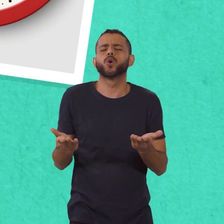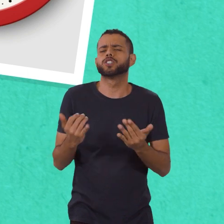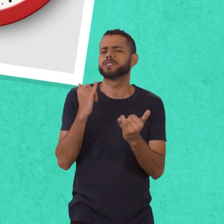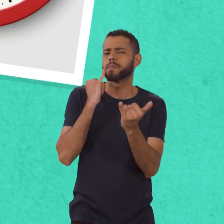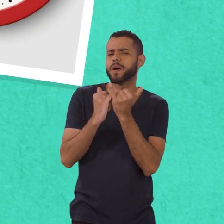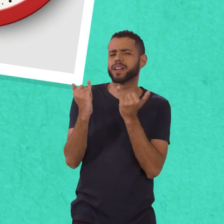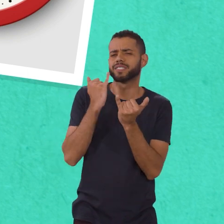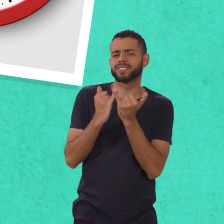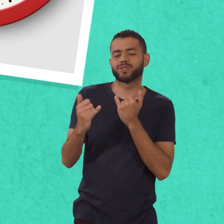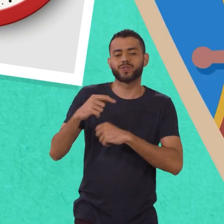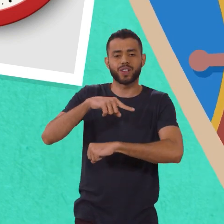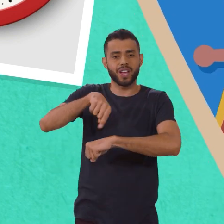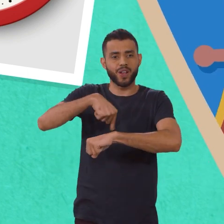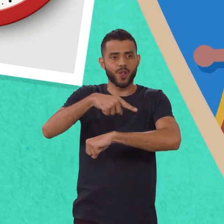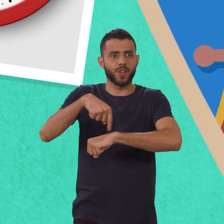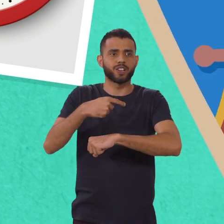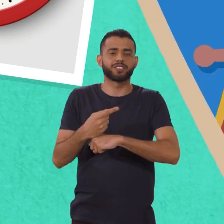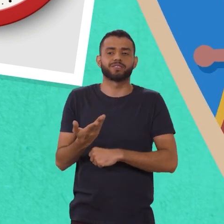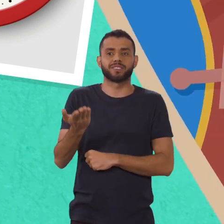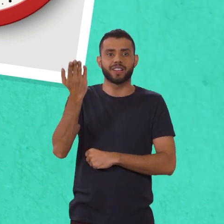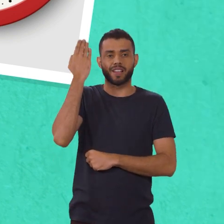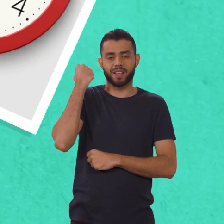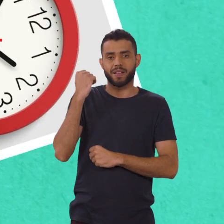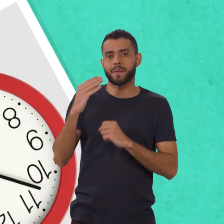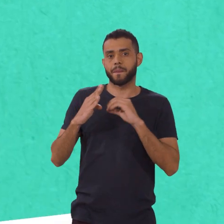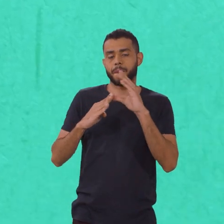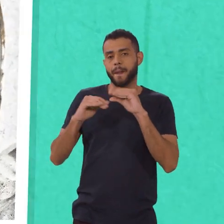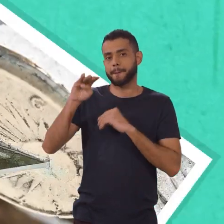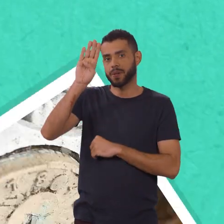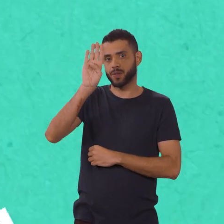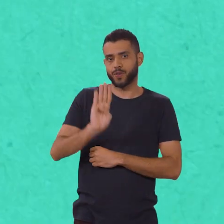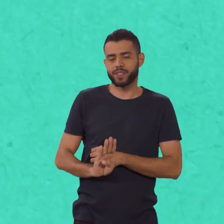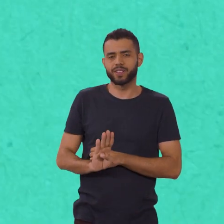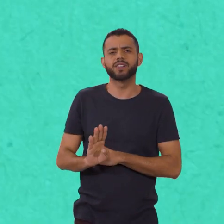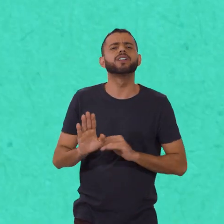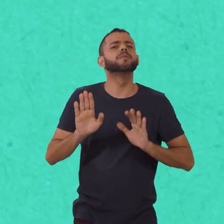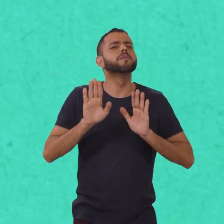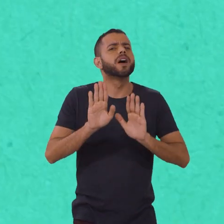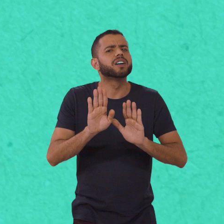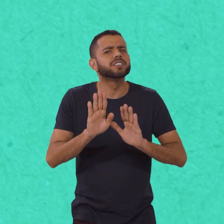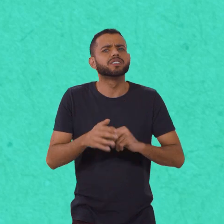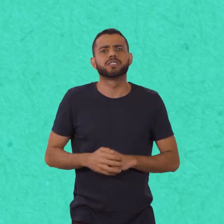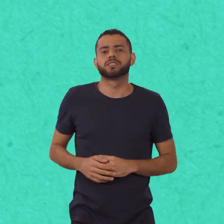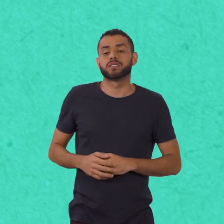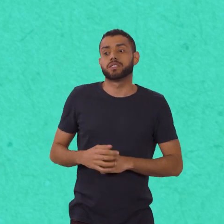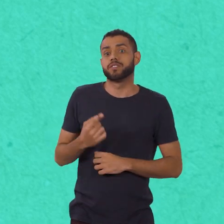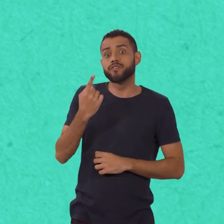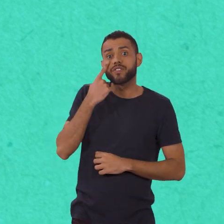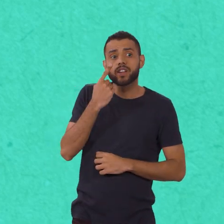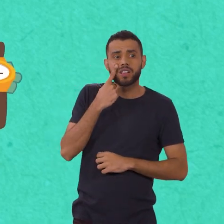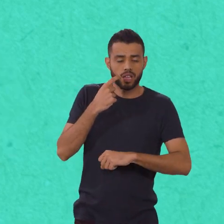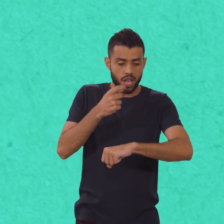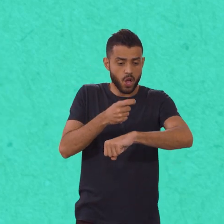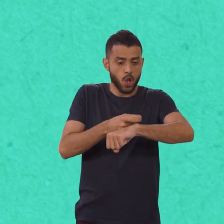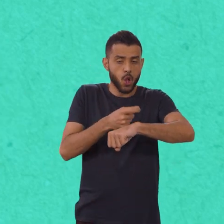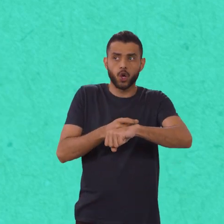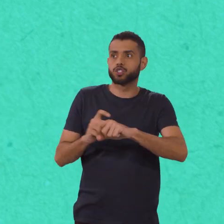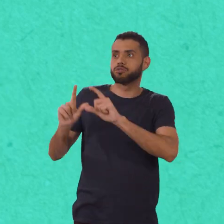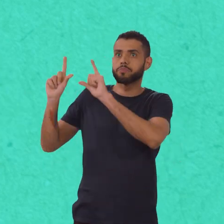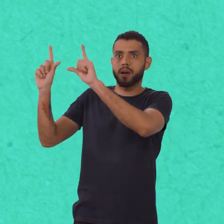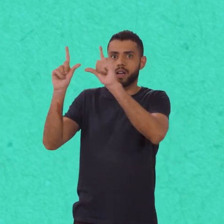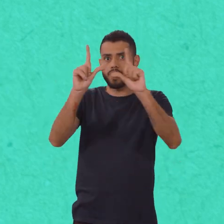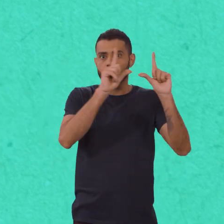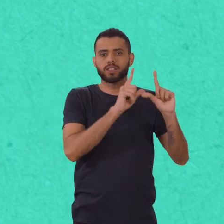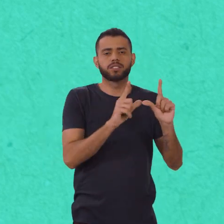parecidos com os relógios da Babilônia! Mas até chegar aos relógios que vemos nos poços e paredes por aí,